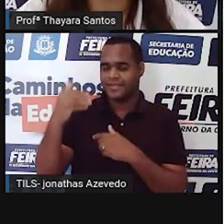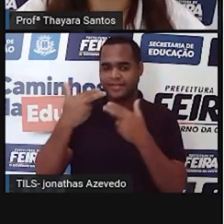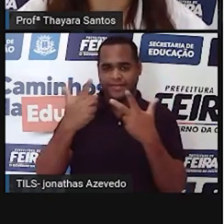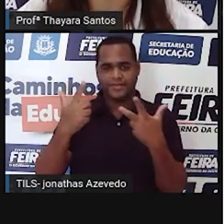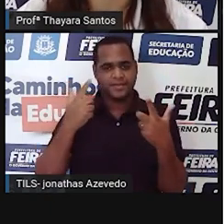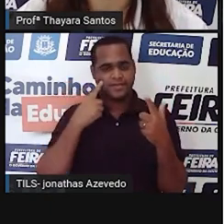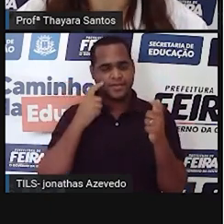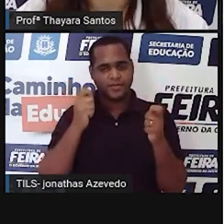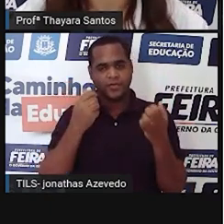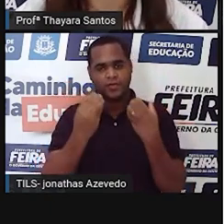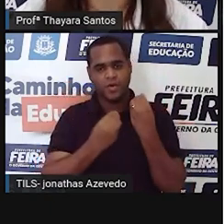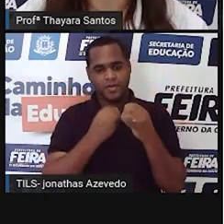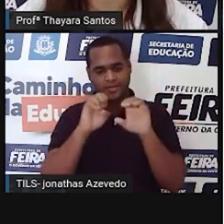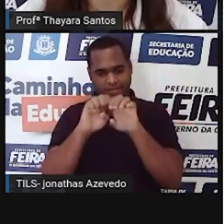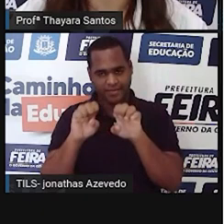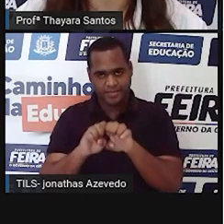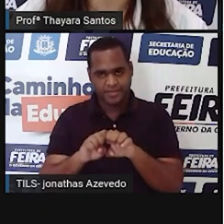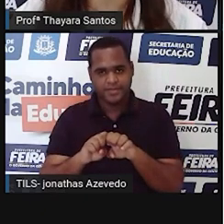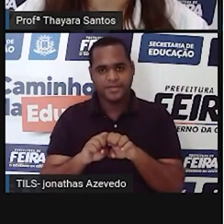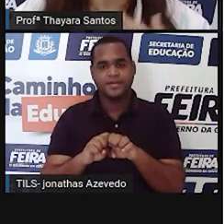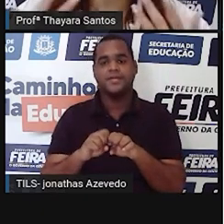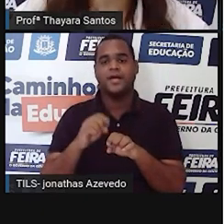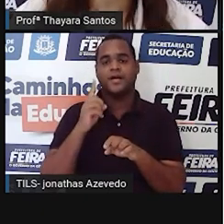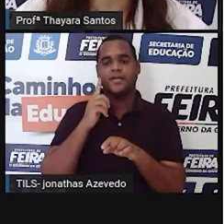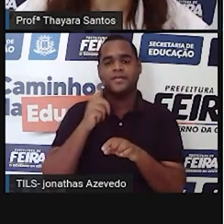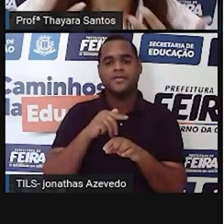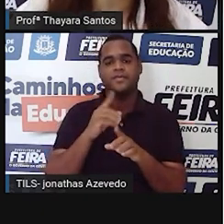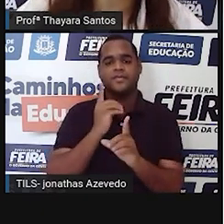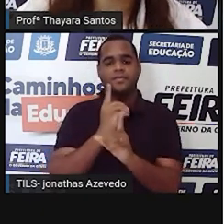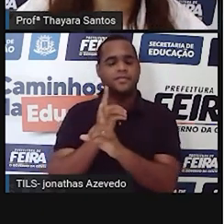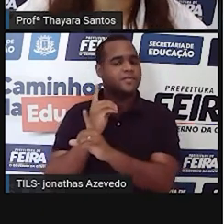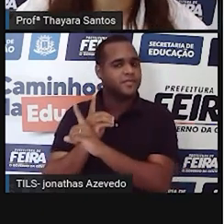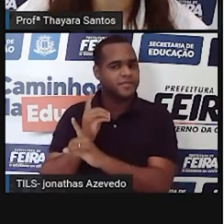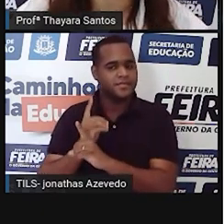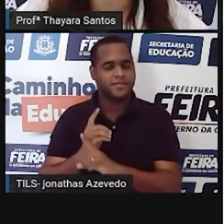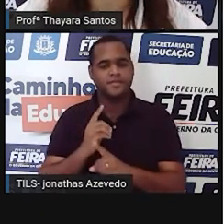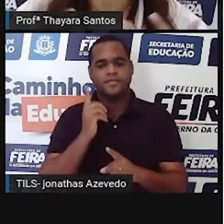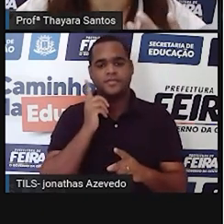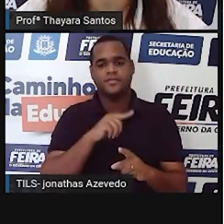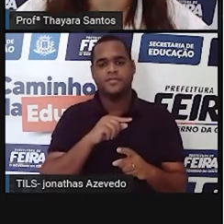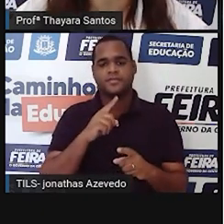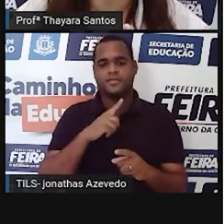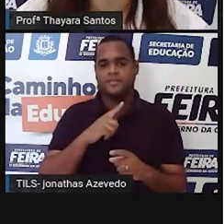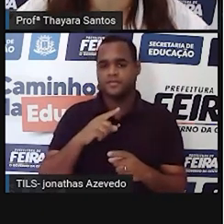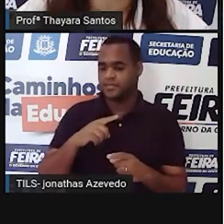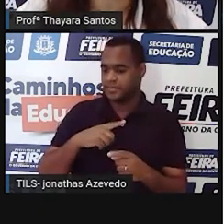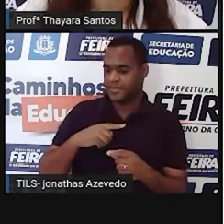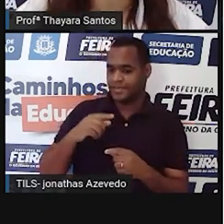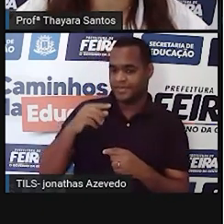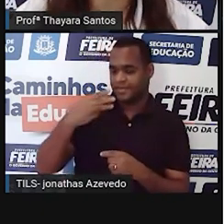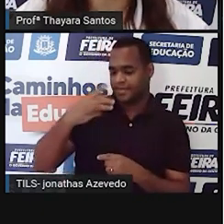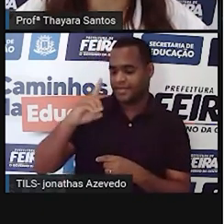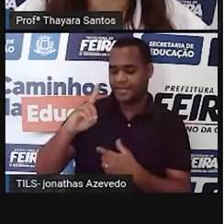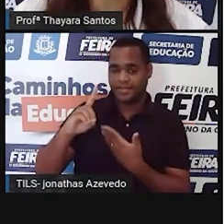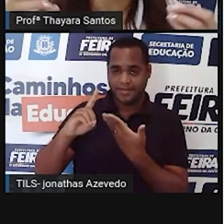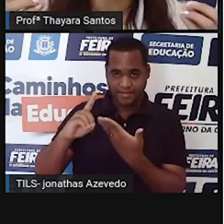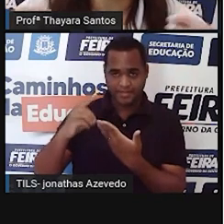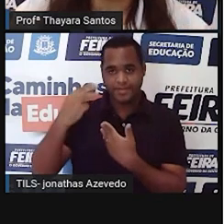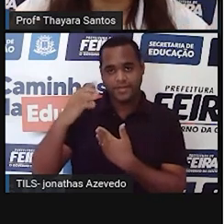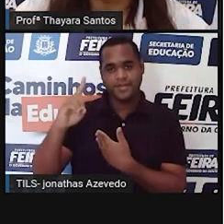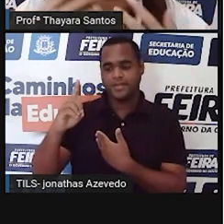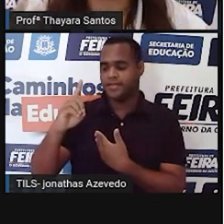descobertas que eles fizeram desse material genético e conseguiram apresentar a estrutura tridimensional do DNA.